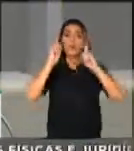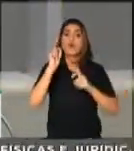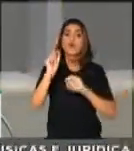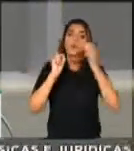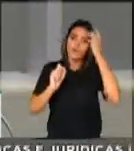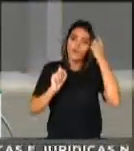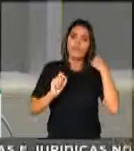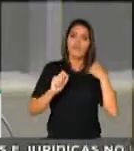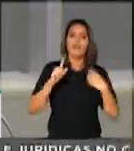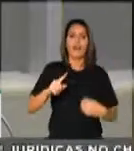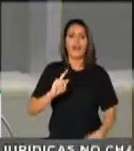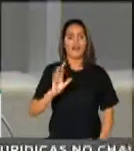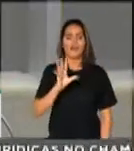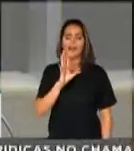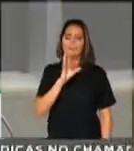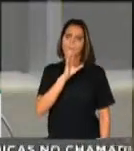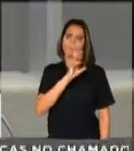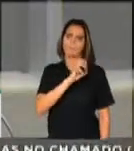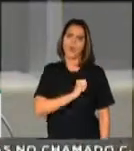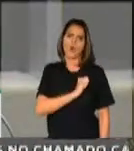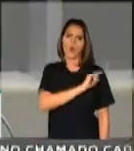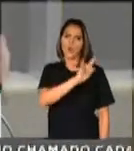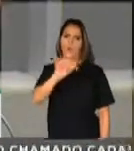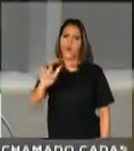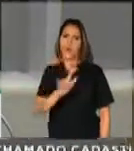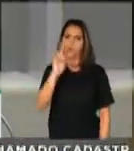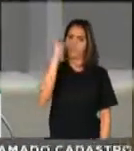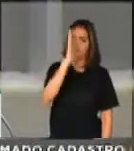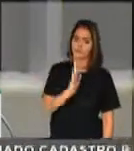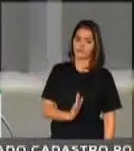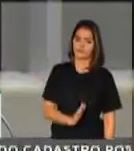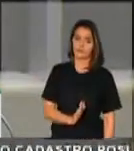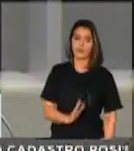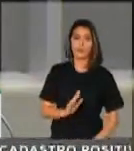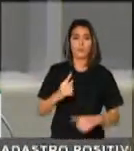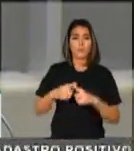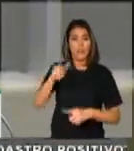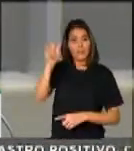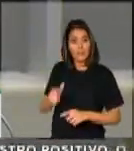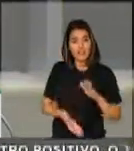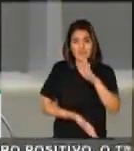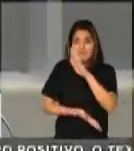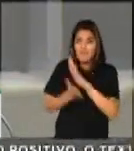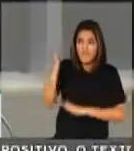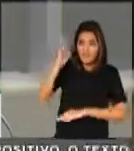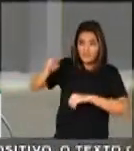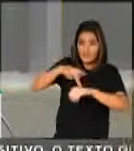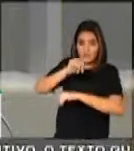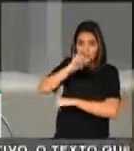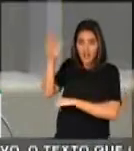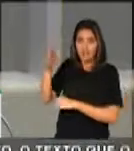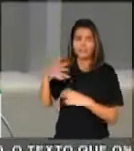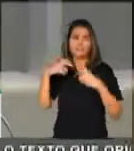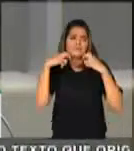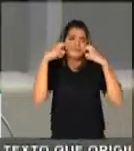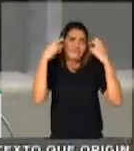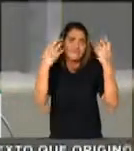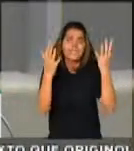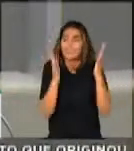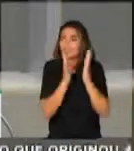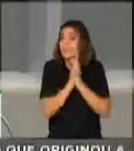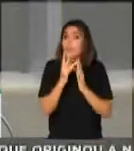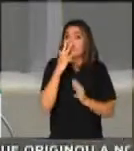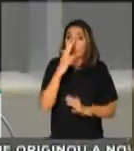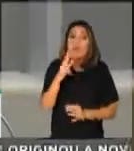vilipendiado nas viagens internacionais vexaminosas. A subserviência